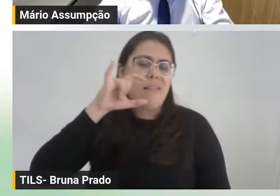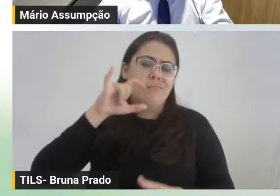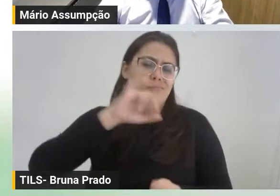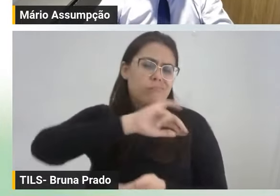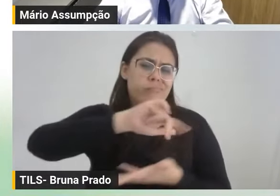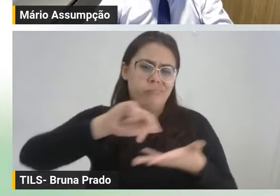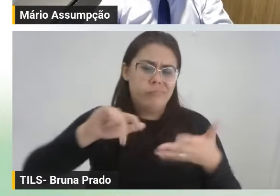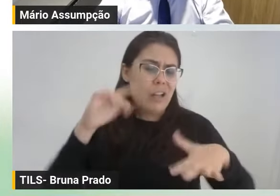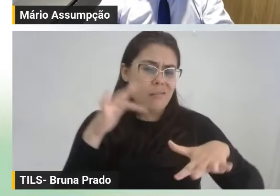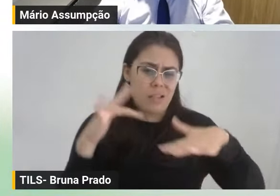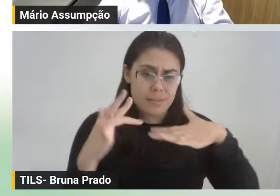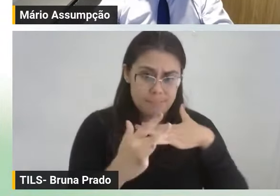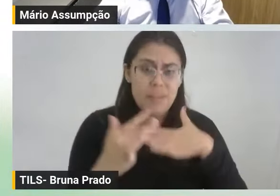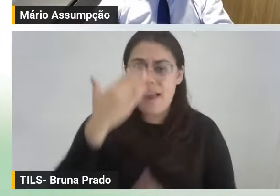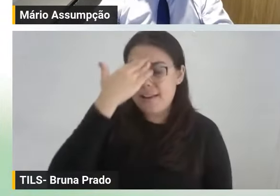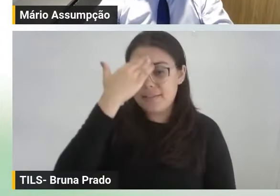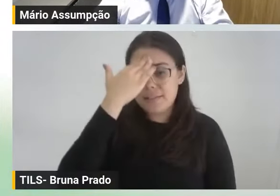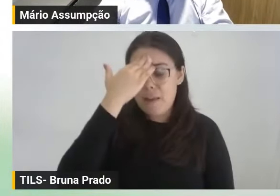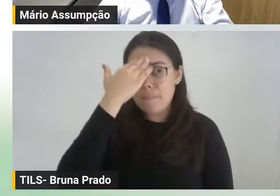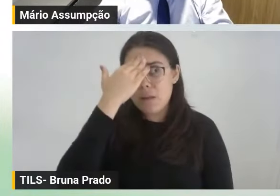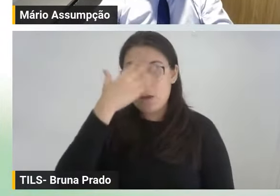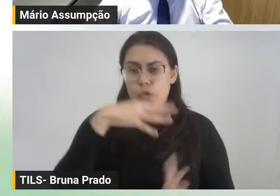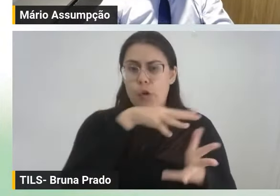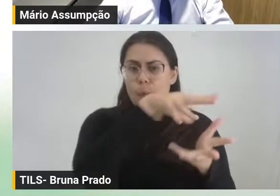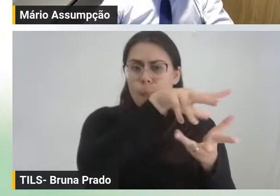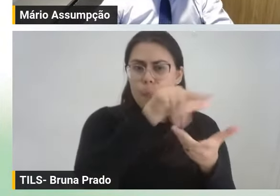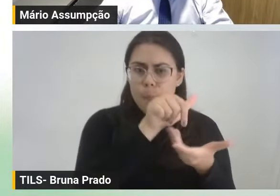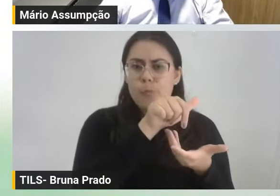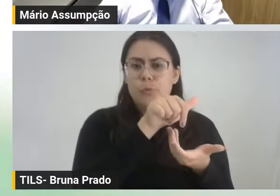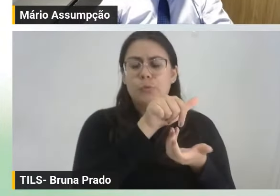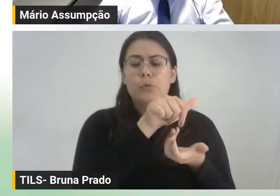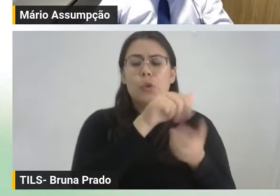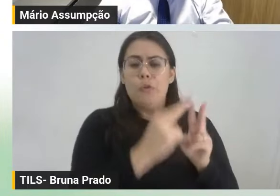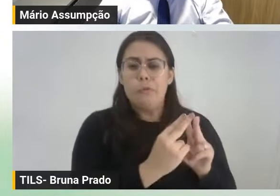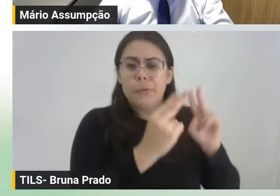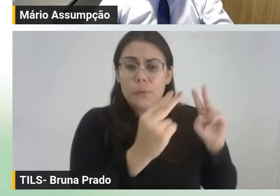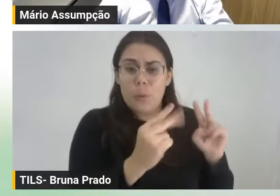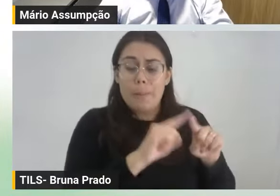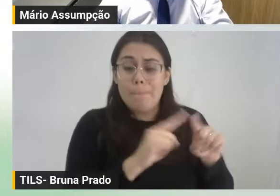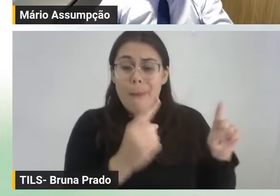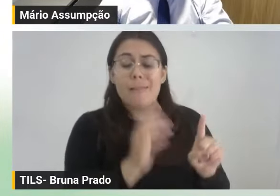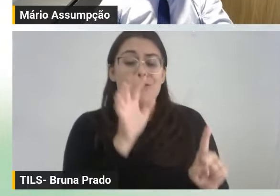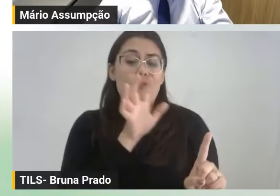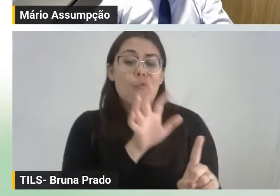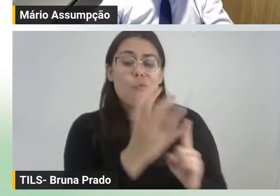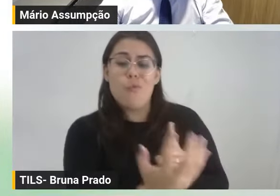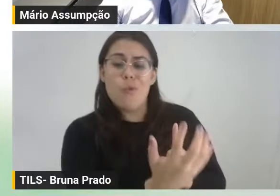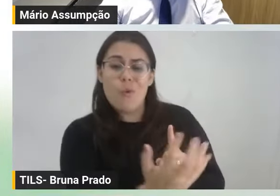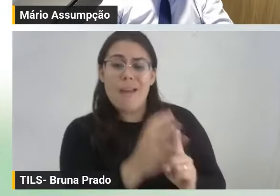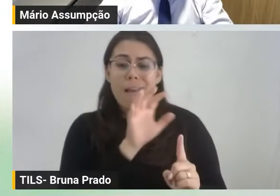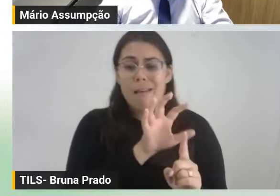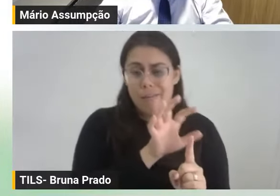É um mundo paralelo e que ele tem apenas alguns toques porque a pessoa tem uma personalidade